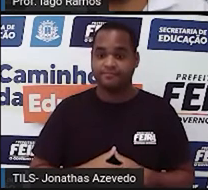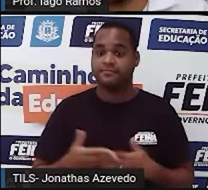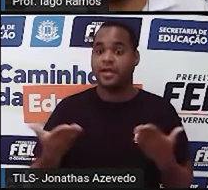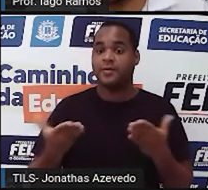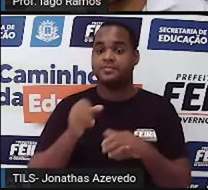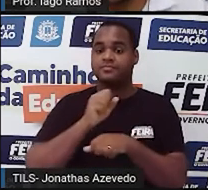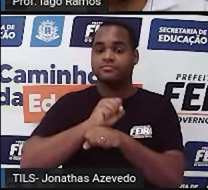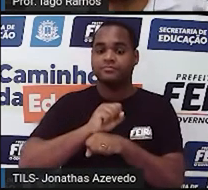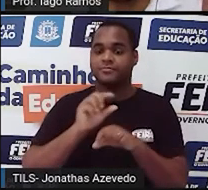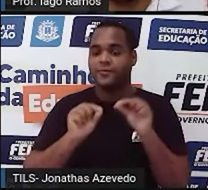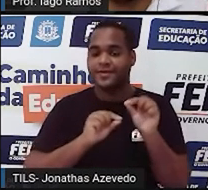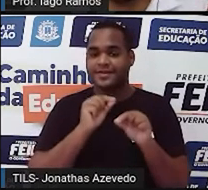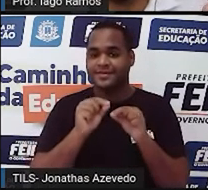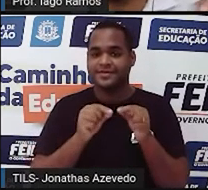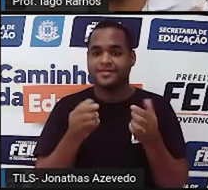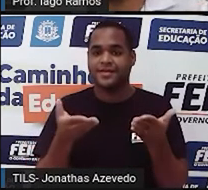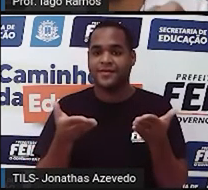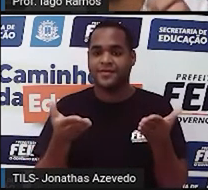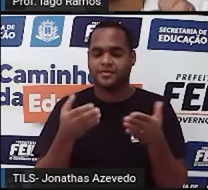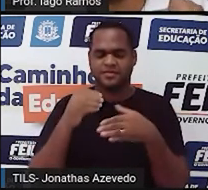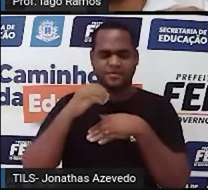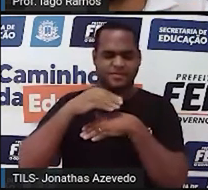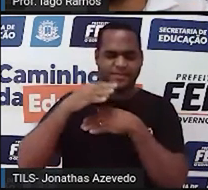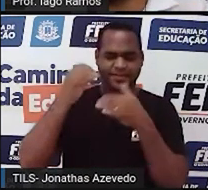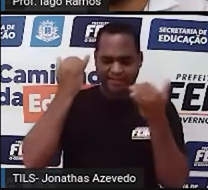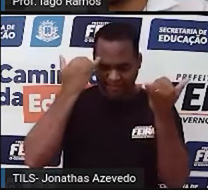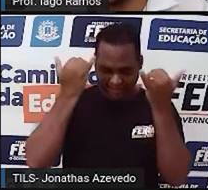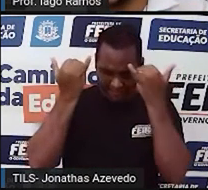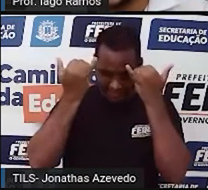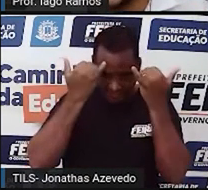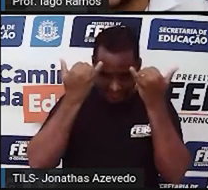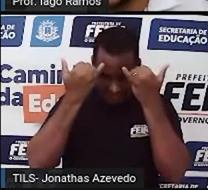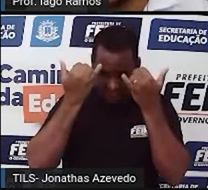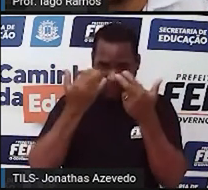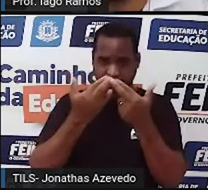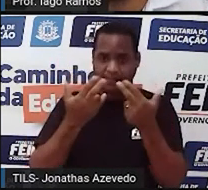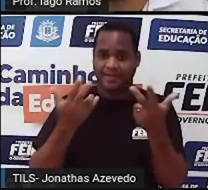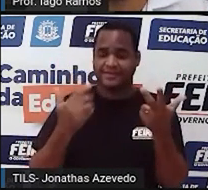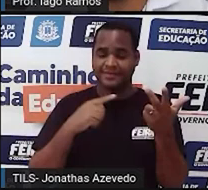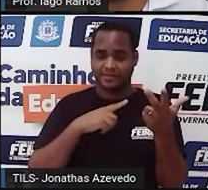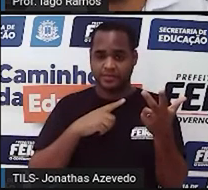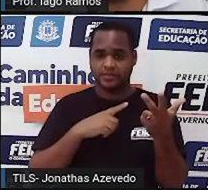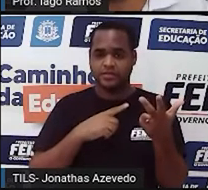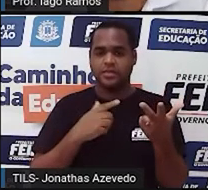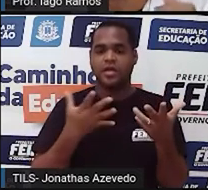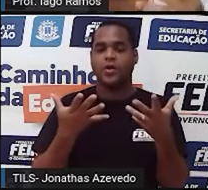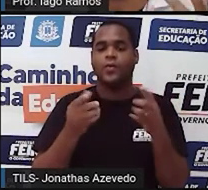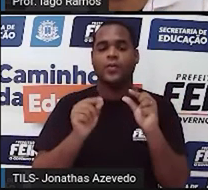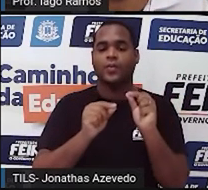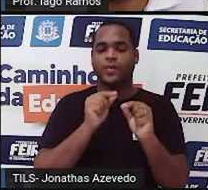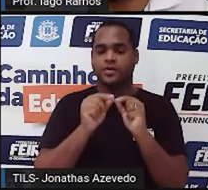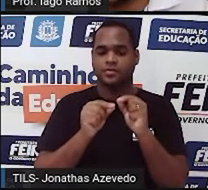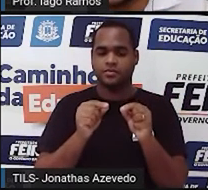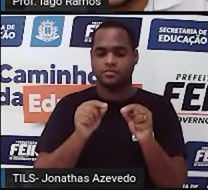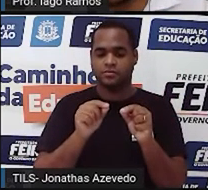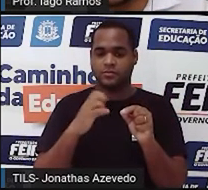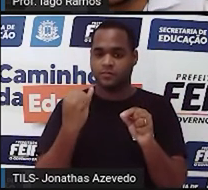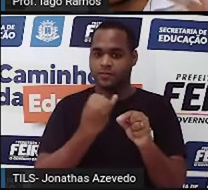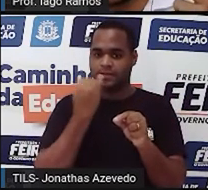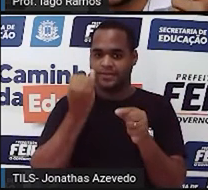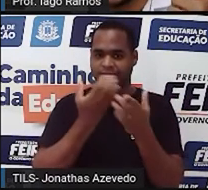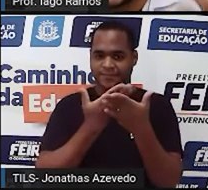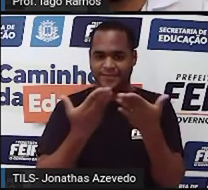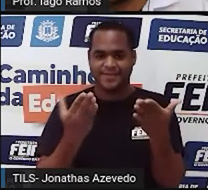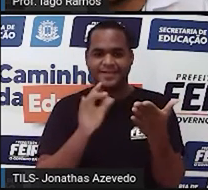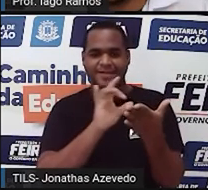gente vai fazer agora? Foram muitas informações que a gente viu até aqui. Então, o que é que a gente vai fazer e que é muito importante para